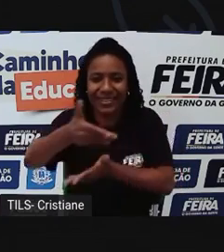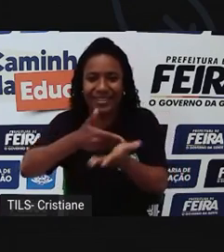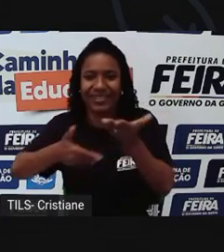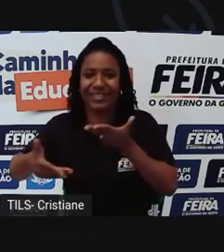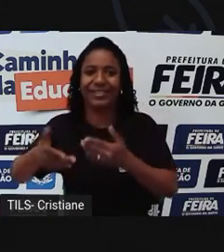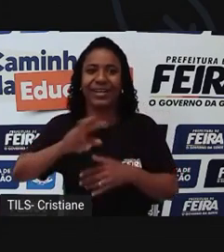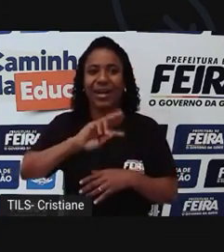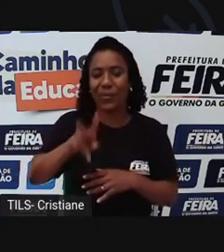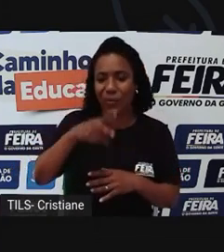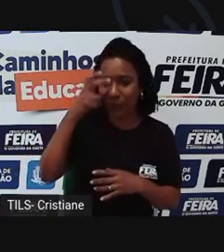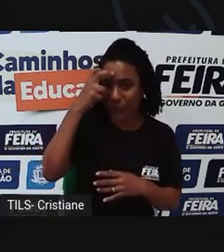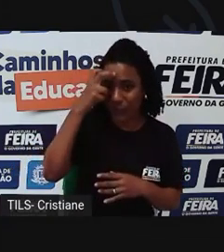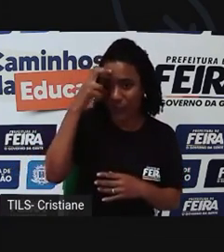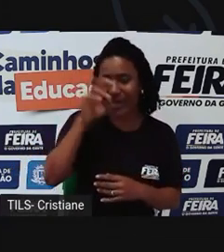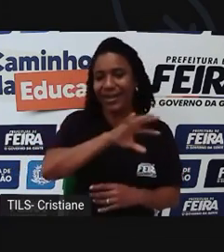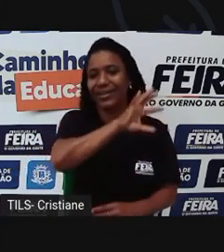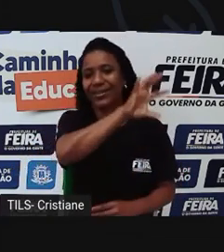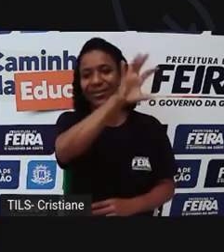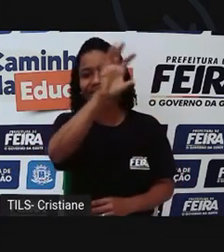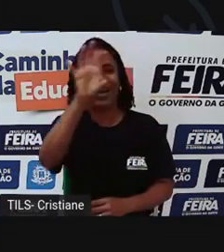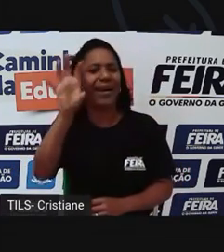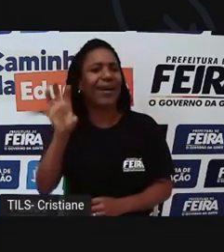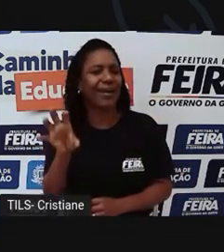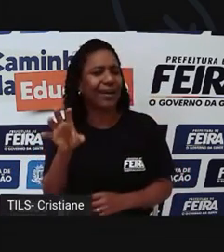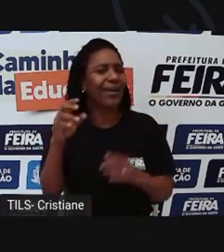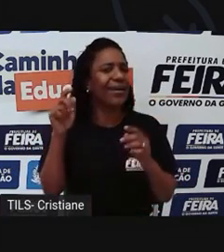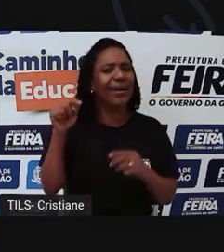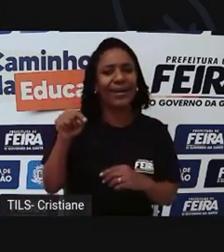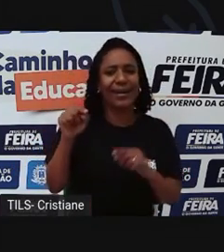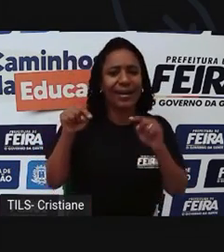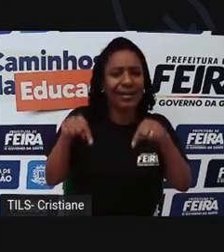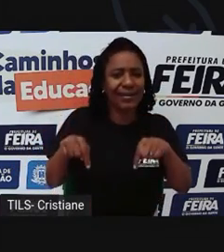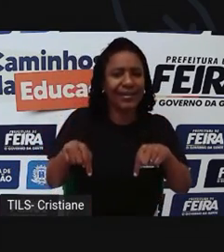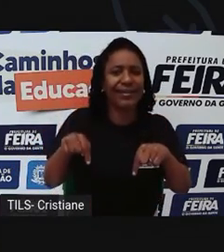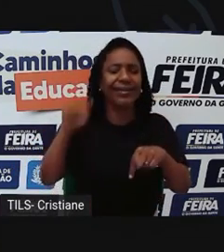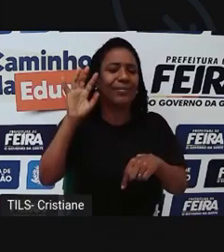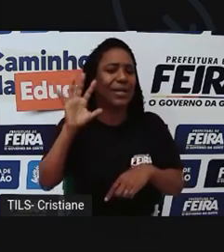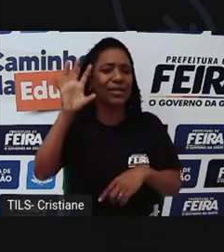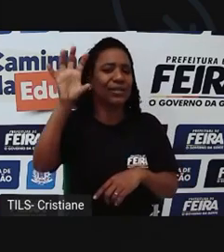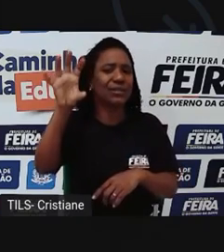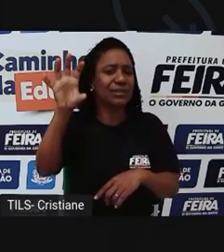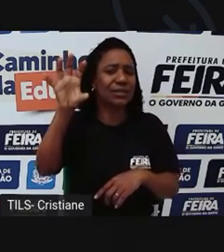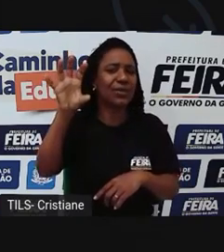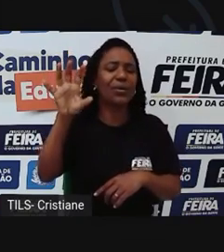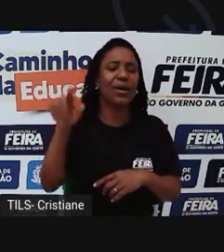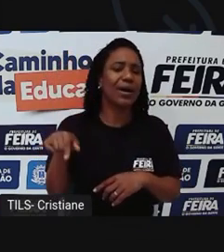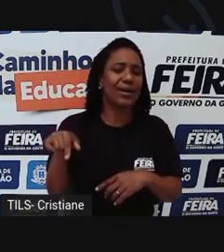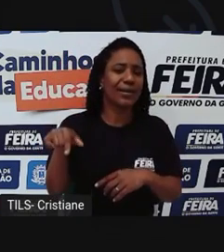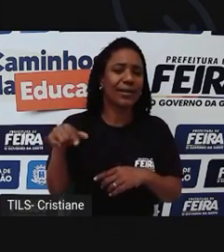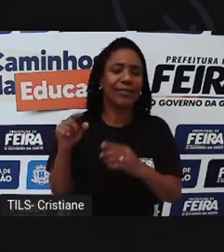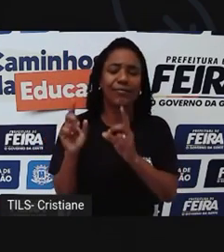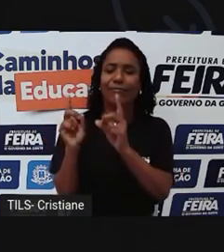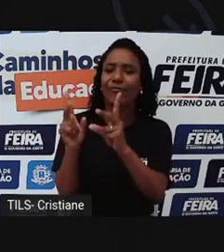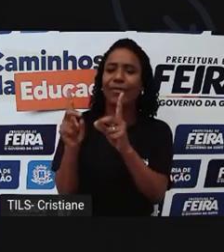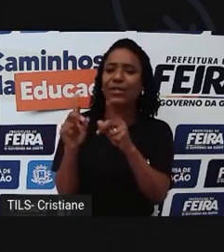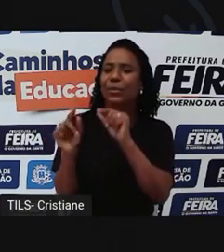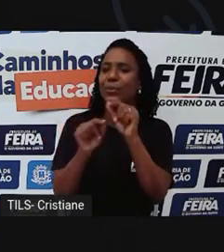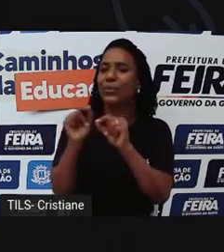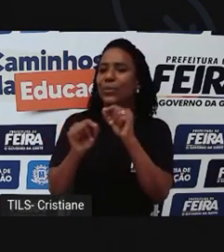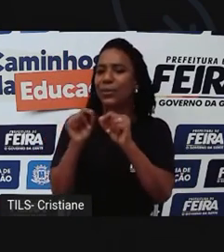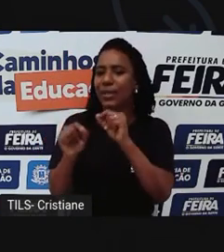cultura da região, produz o que na minha região, qual o forte ali, a gente também tem